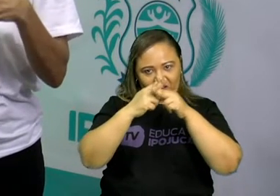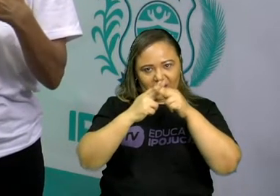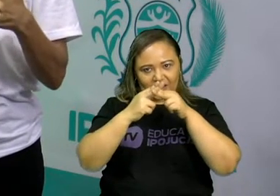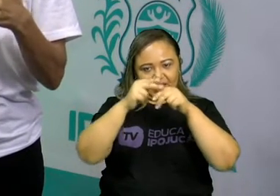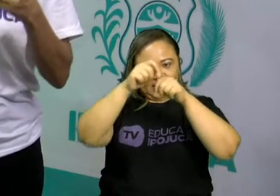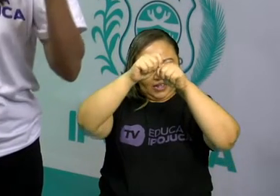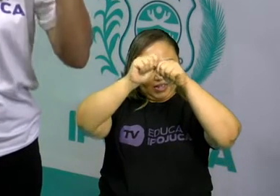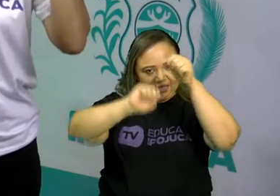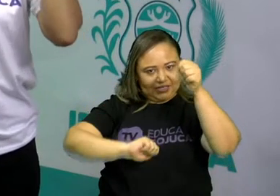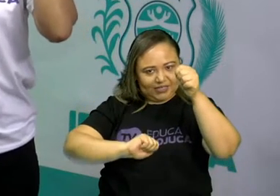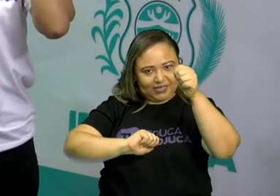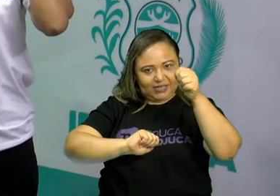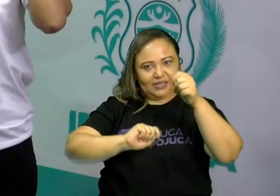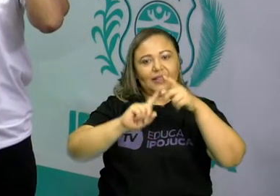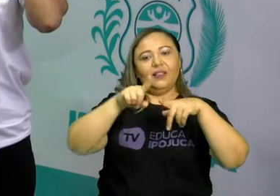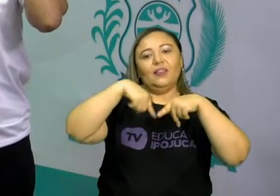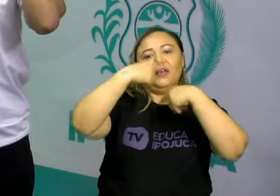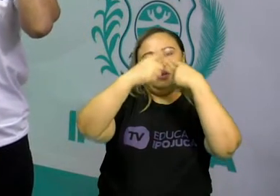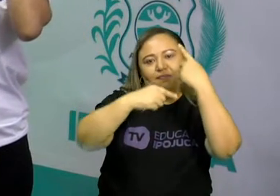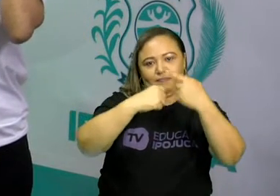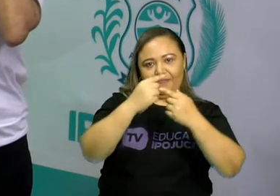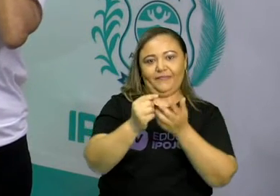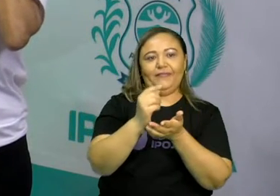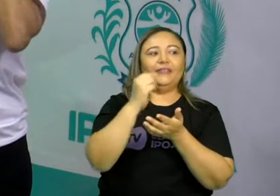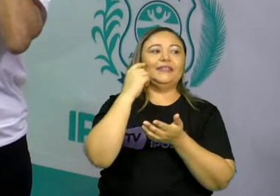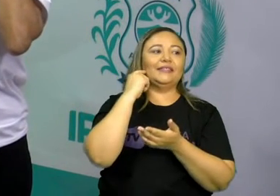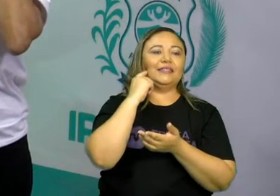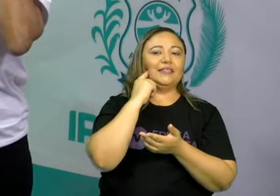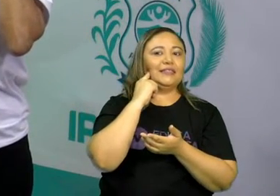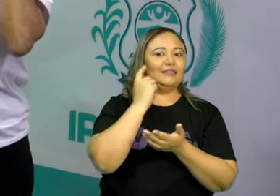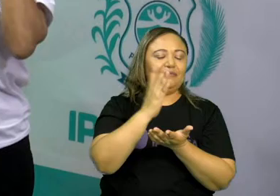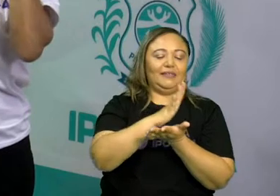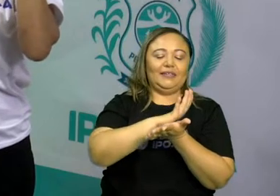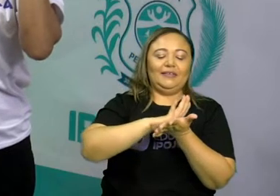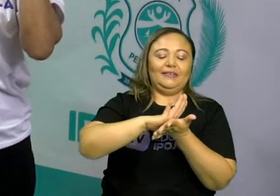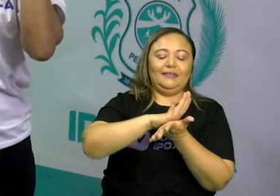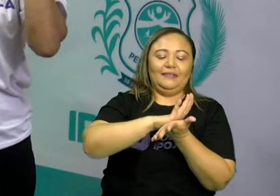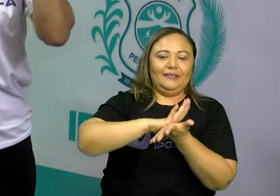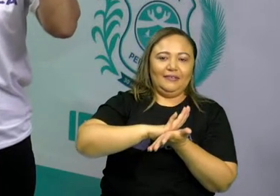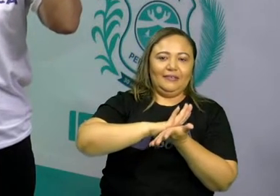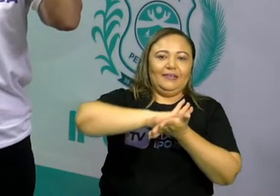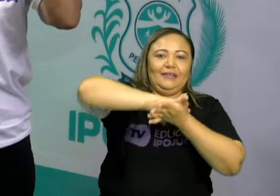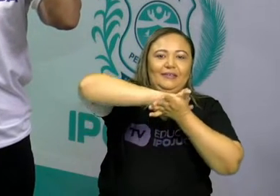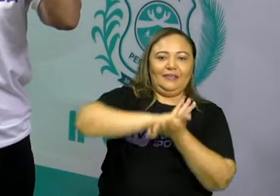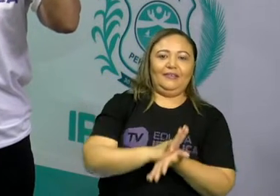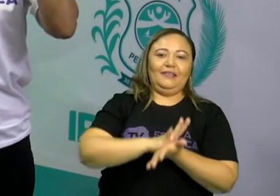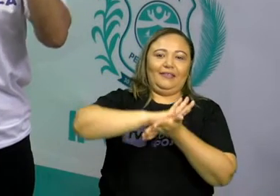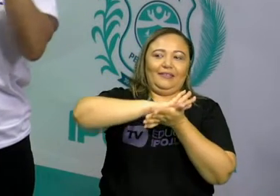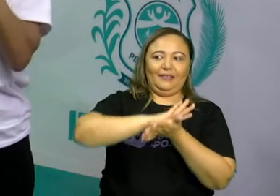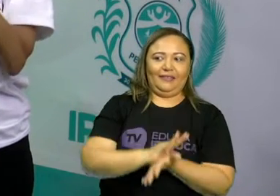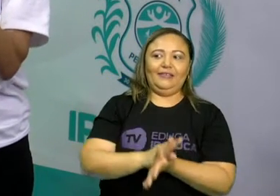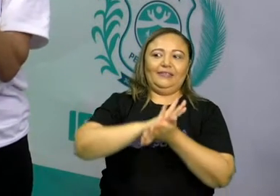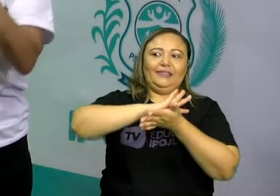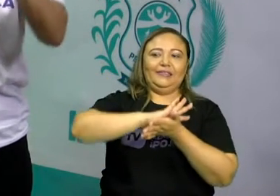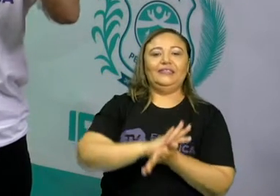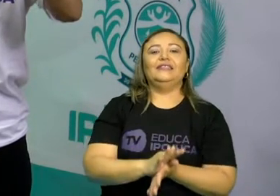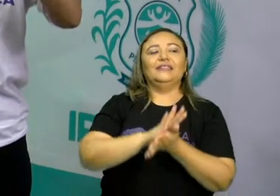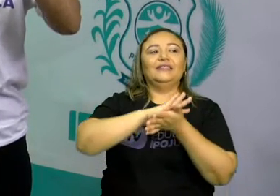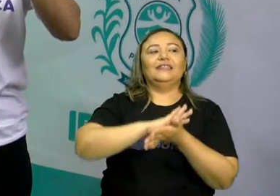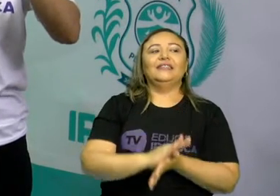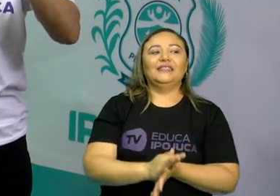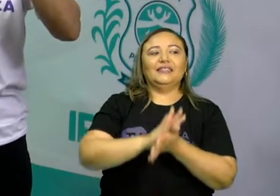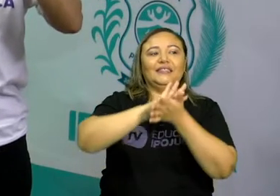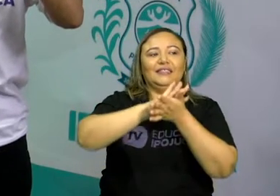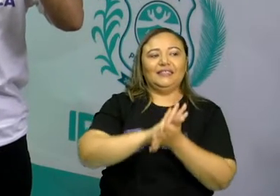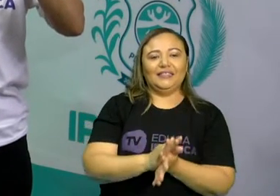passo seguinte é o alimento ir lá pra o cantinho da boca, porque lá onde vai os dentes que são mais larguinhos, eles